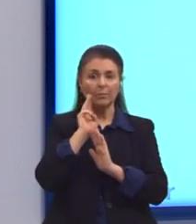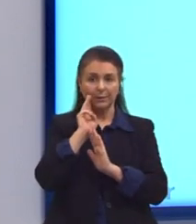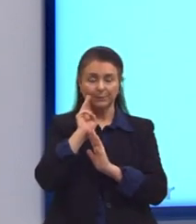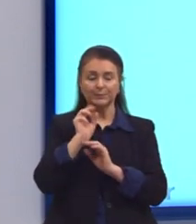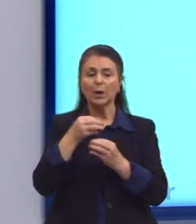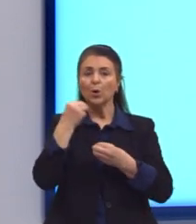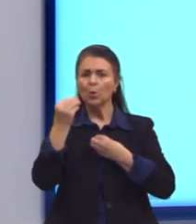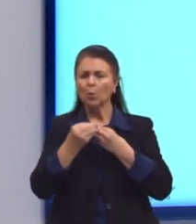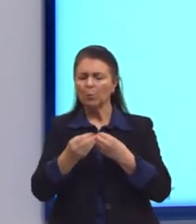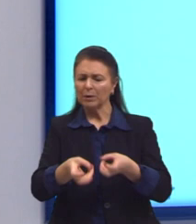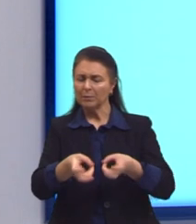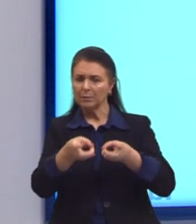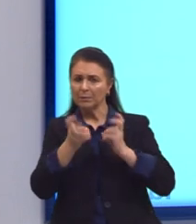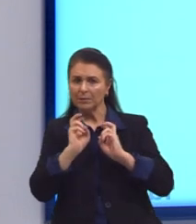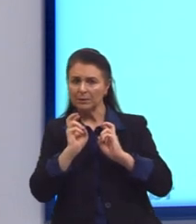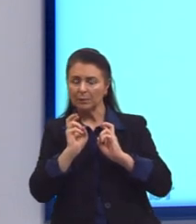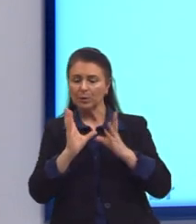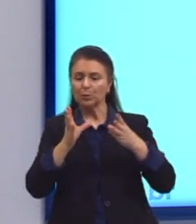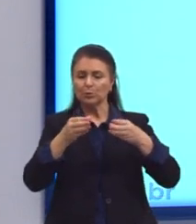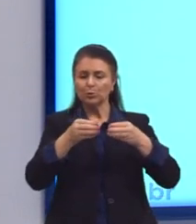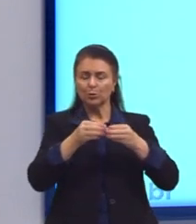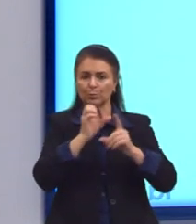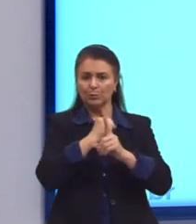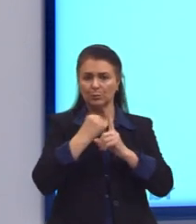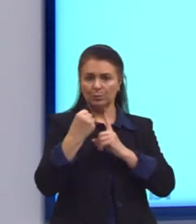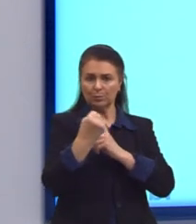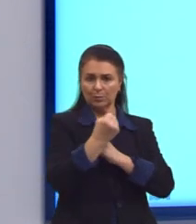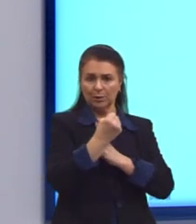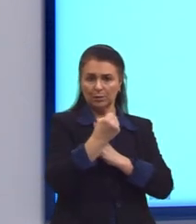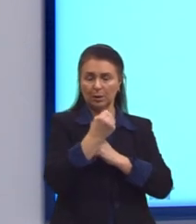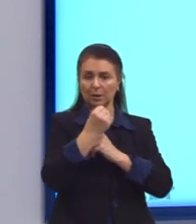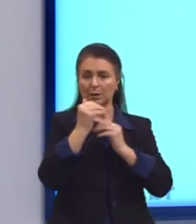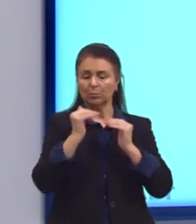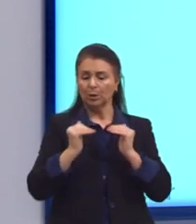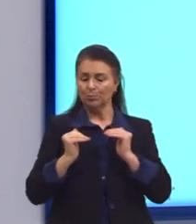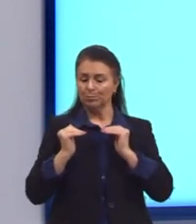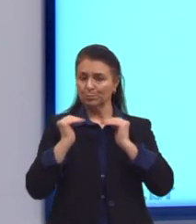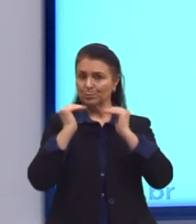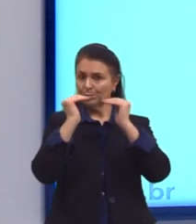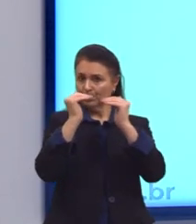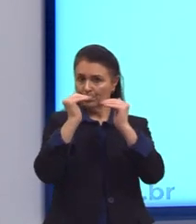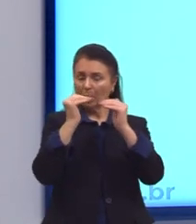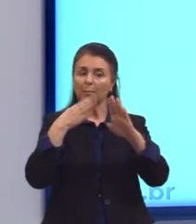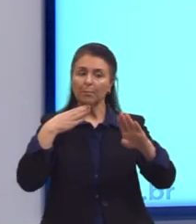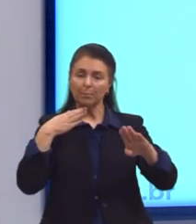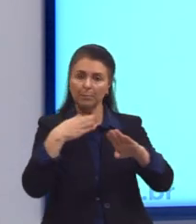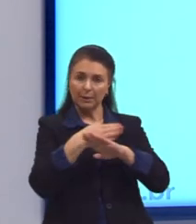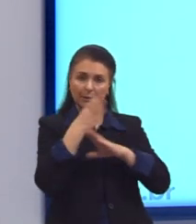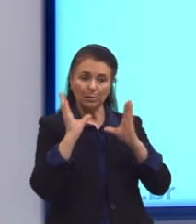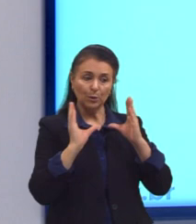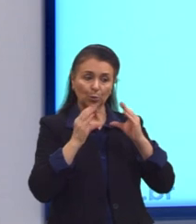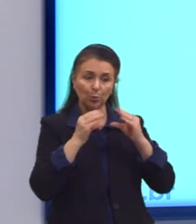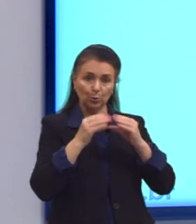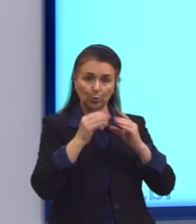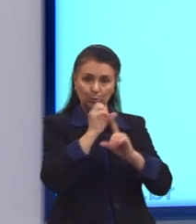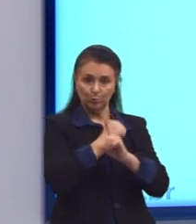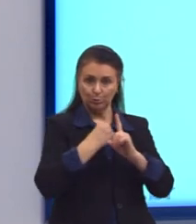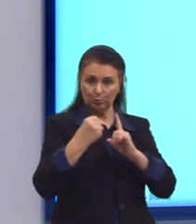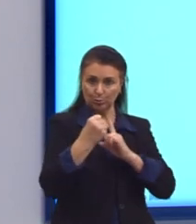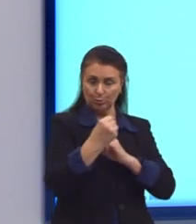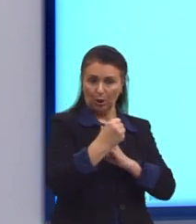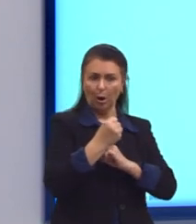além da questão econômica. Então, o status, a pessoa também pode pertencer a uma classe social devido ao seu status, o seu